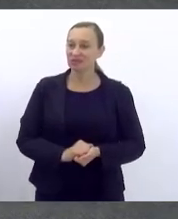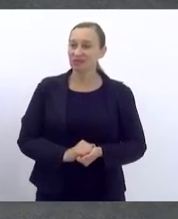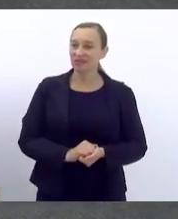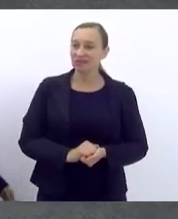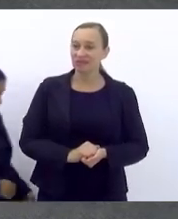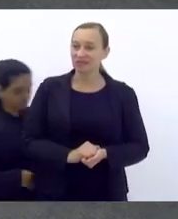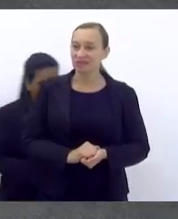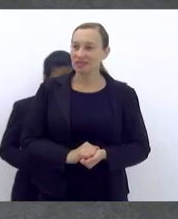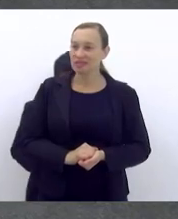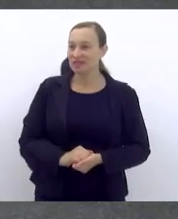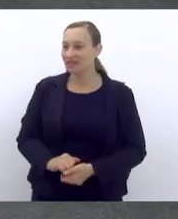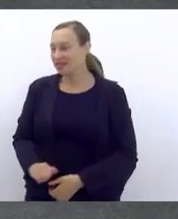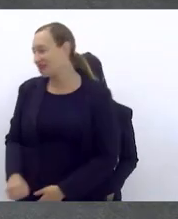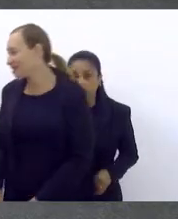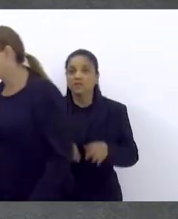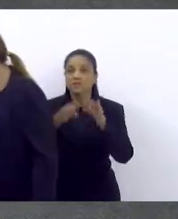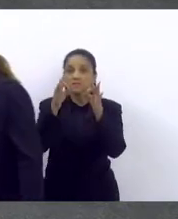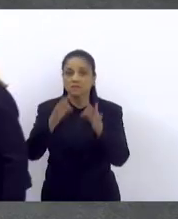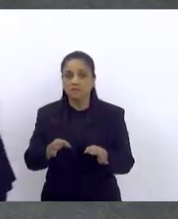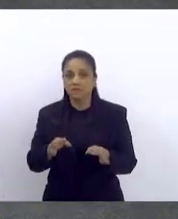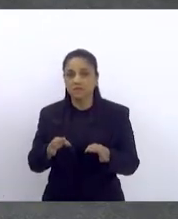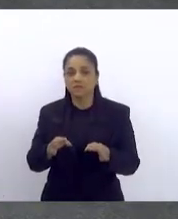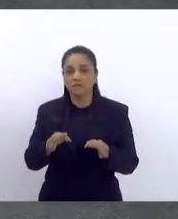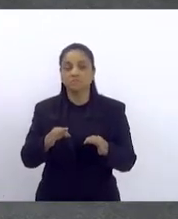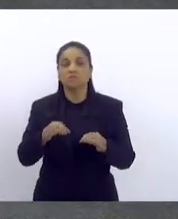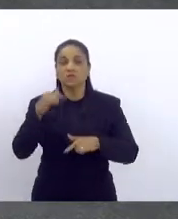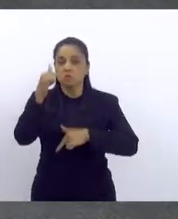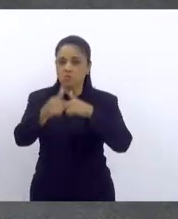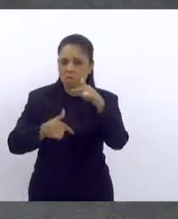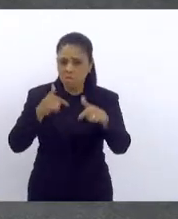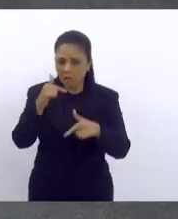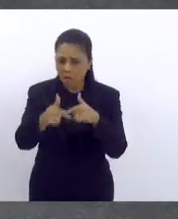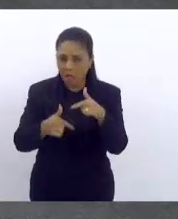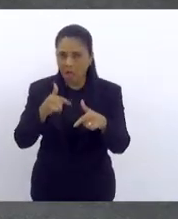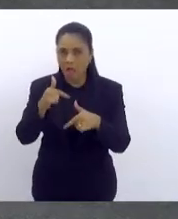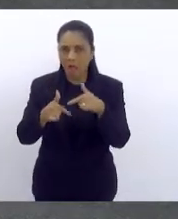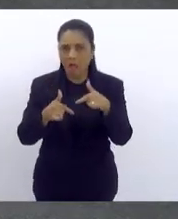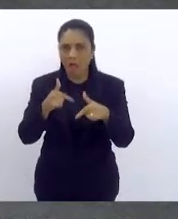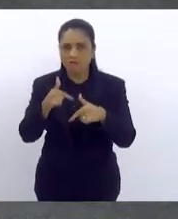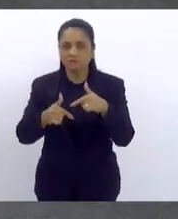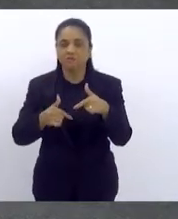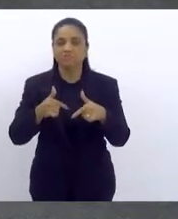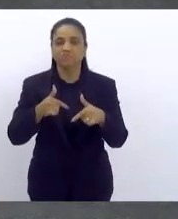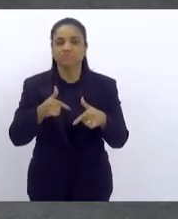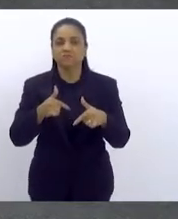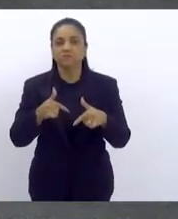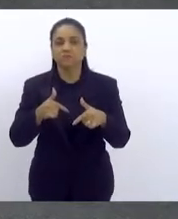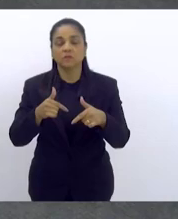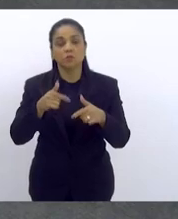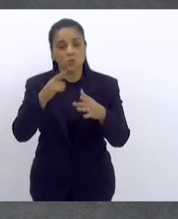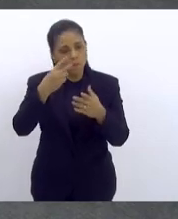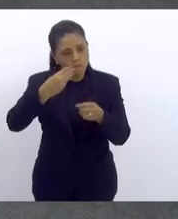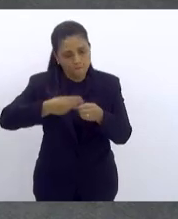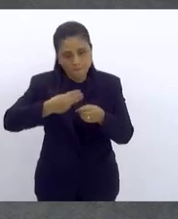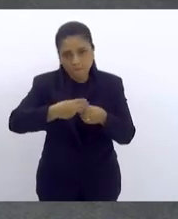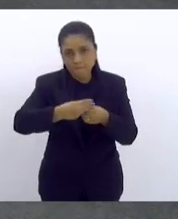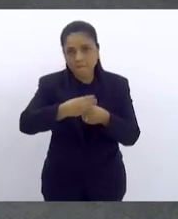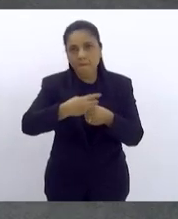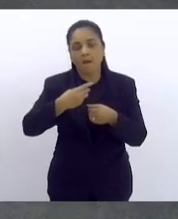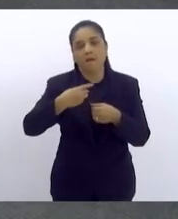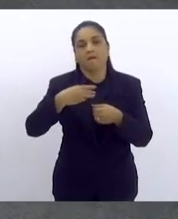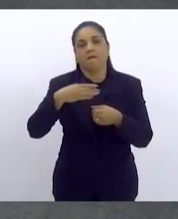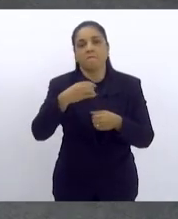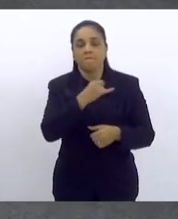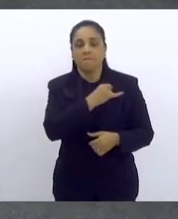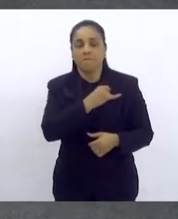que esse tipo de empenho, esse primeiro que nós estamos tendo no bairro de Chatuba, lá do município de